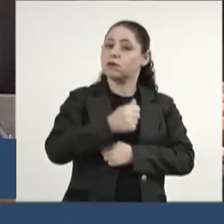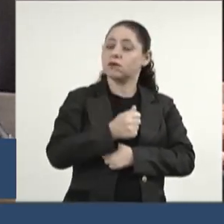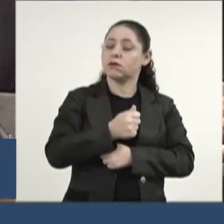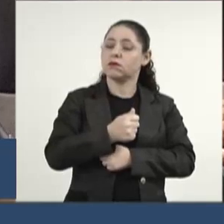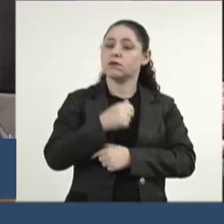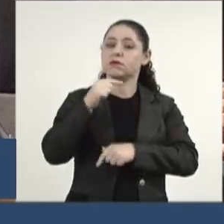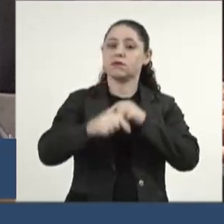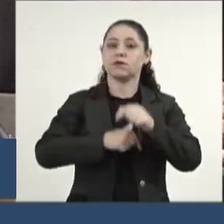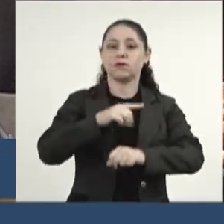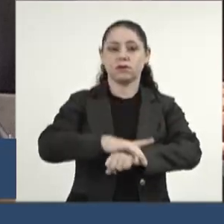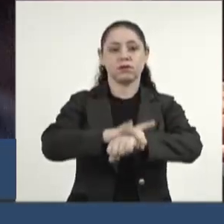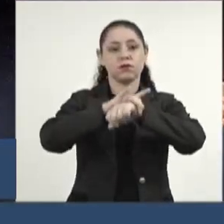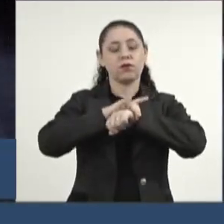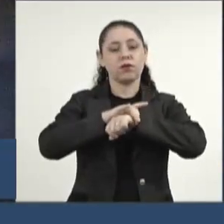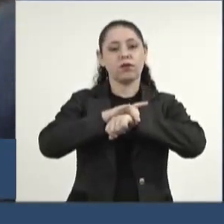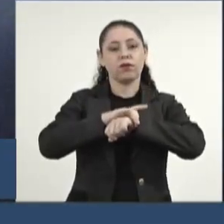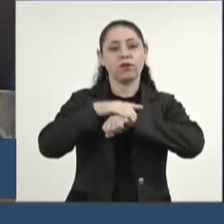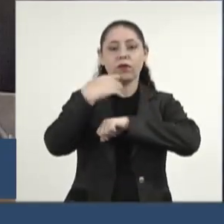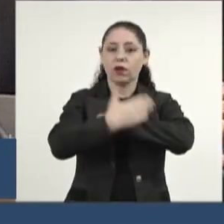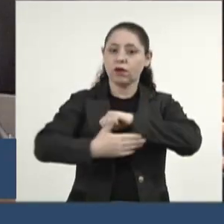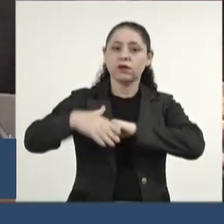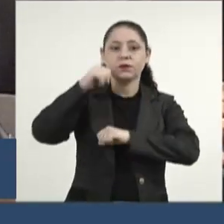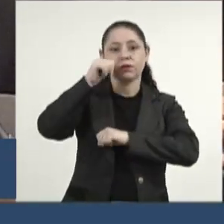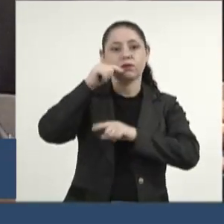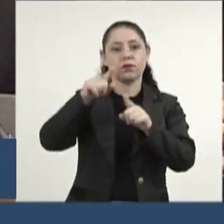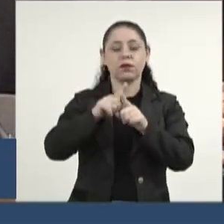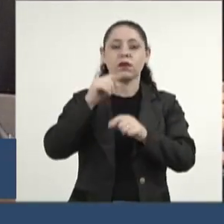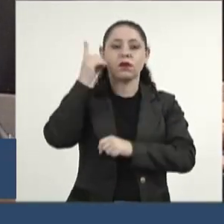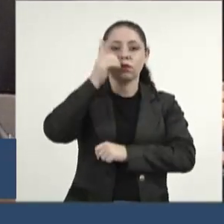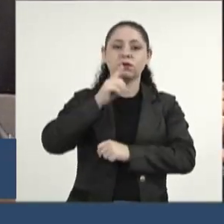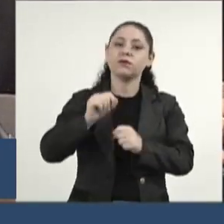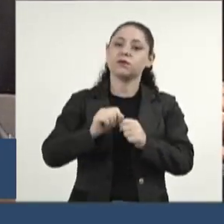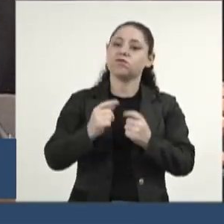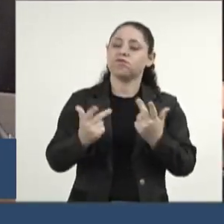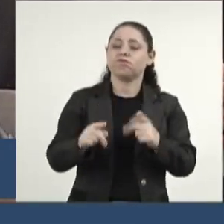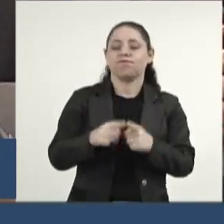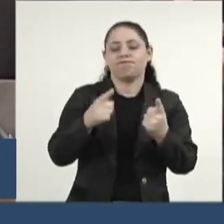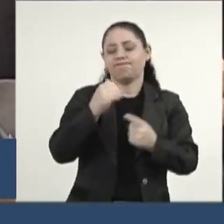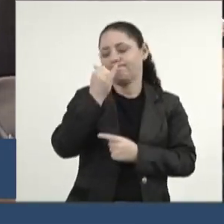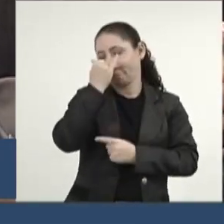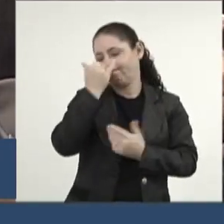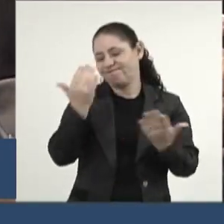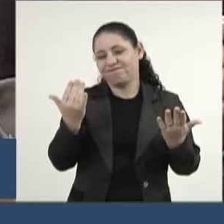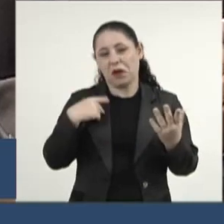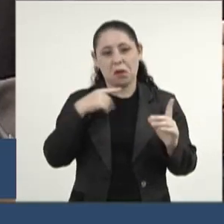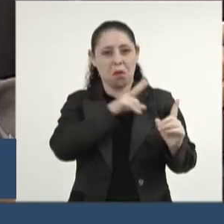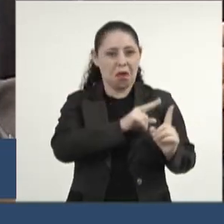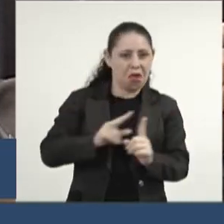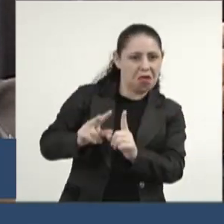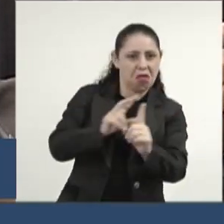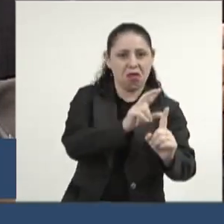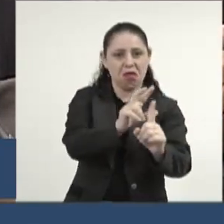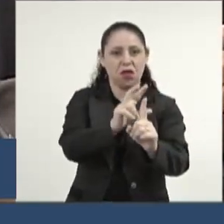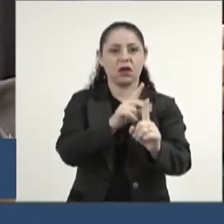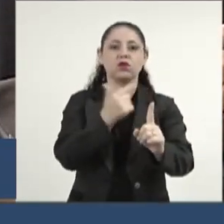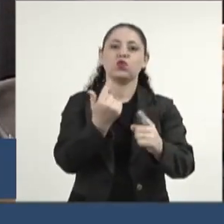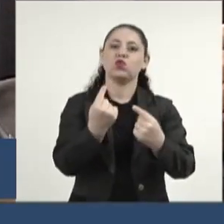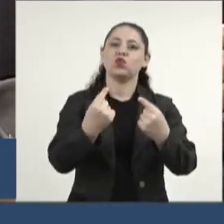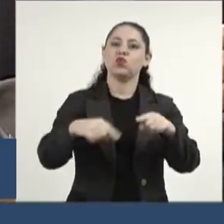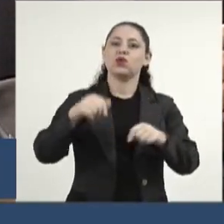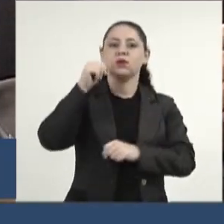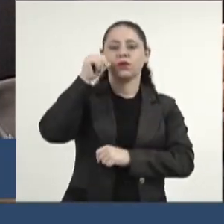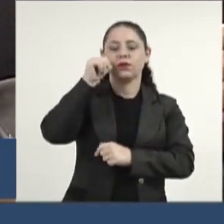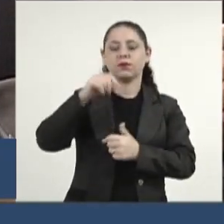defesa das mulheres, que nós também, deputados, estamos fazendo, mas ainda a gente vê uma grande perseguição, né, contra as